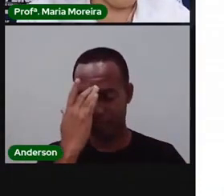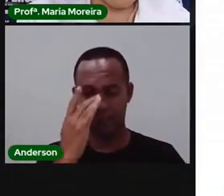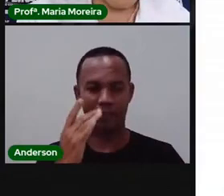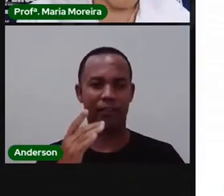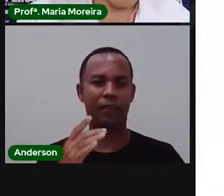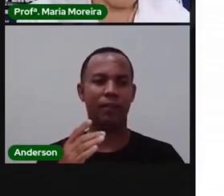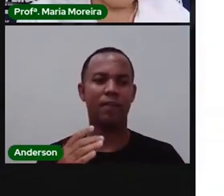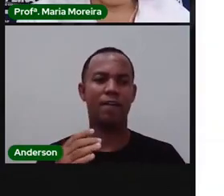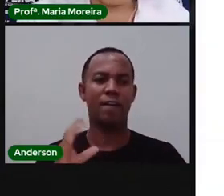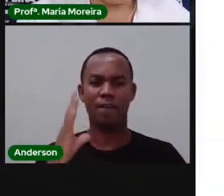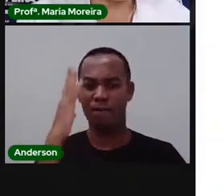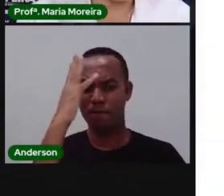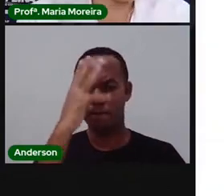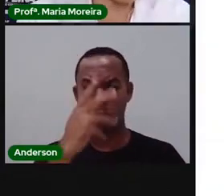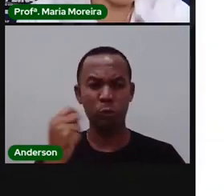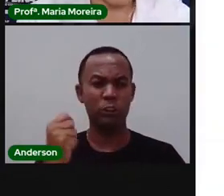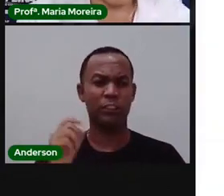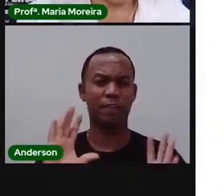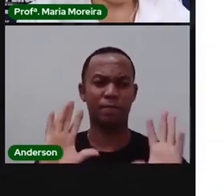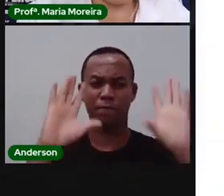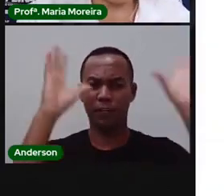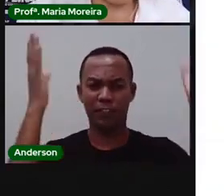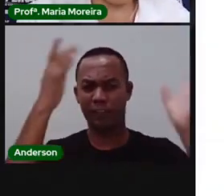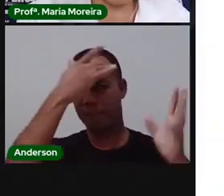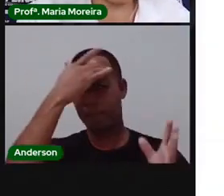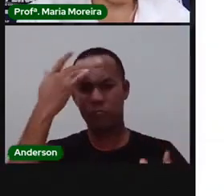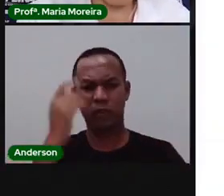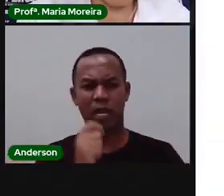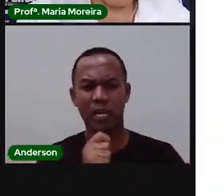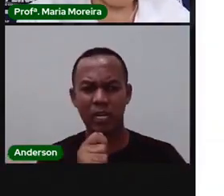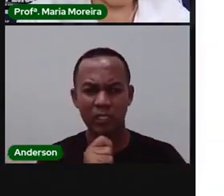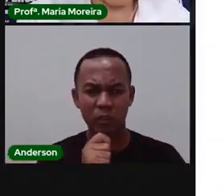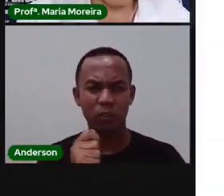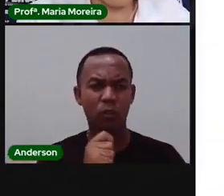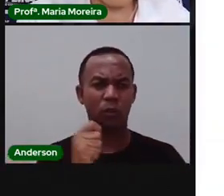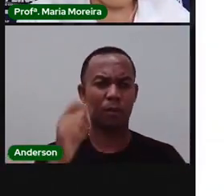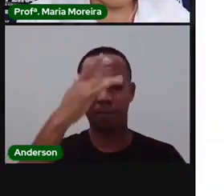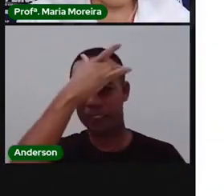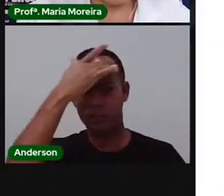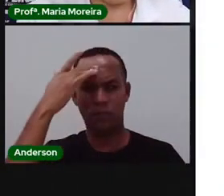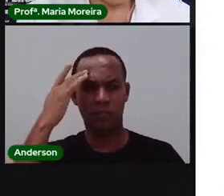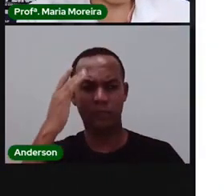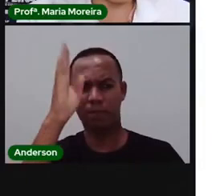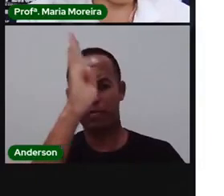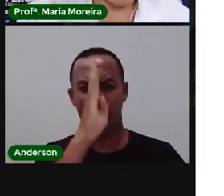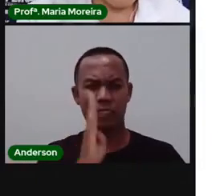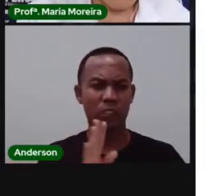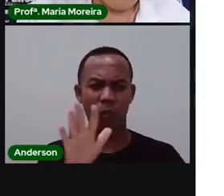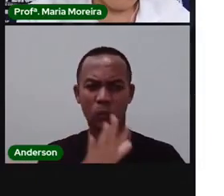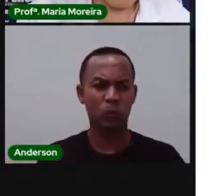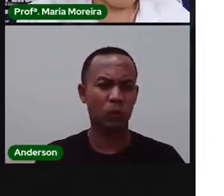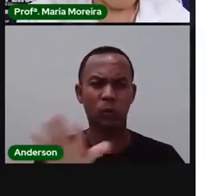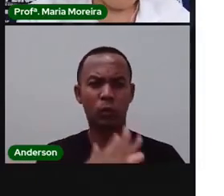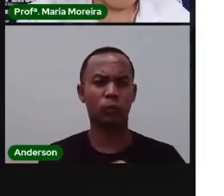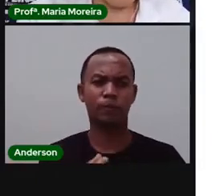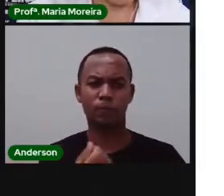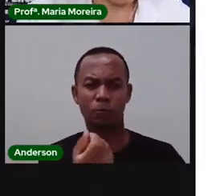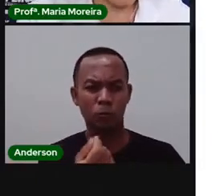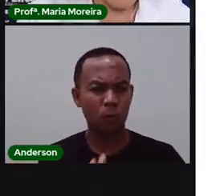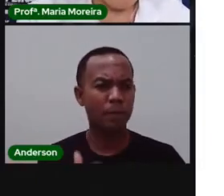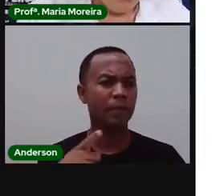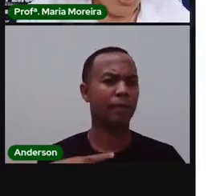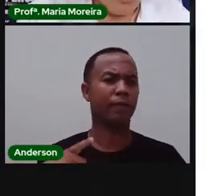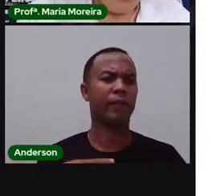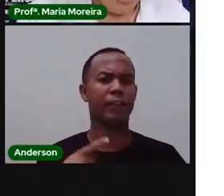festa grandiosa, belíssima, artistas do Brasil inteiro vêm aqui para a Feira de Santana, movimenta a nossa economia,